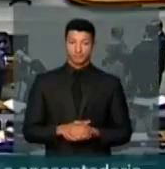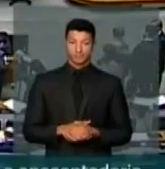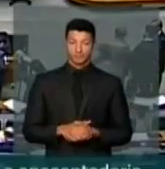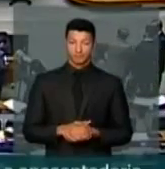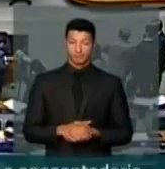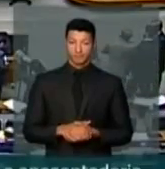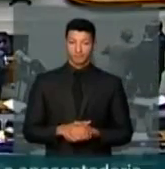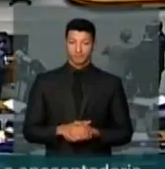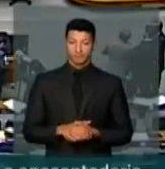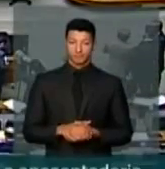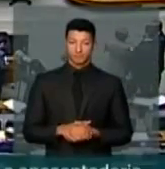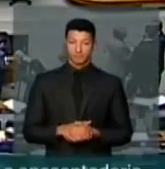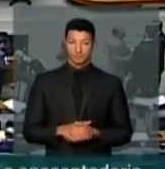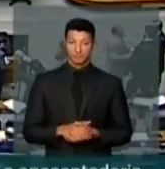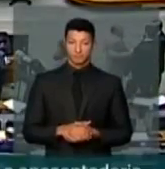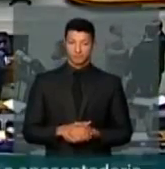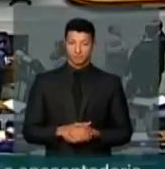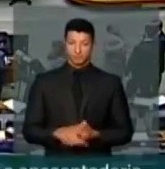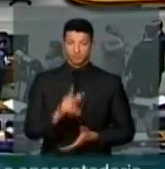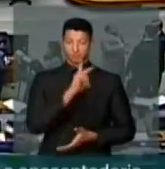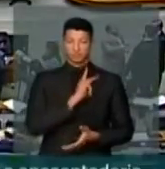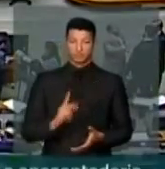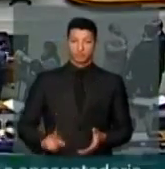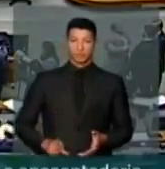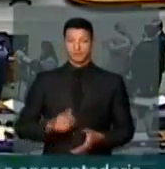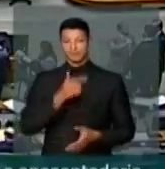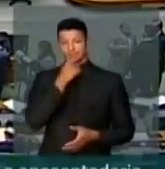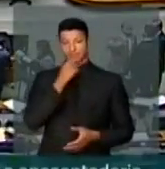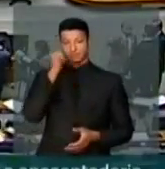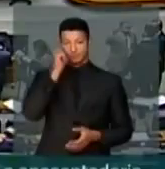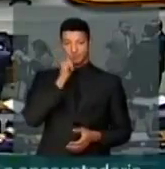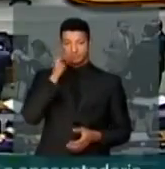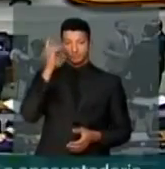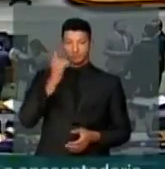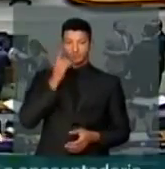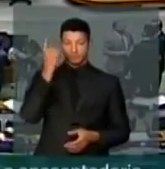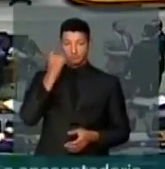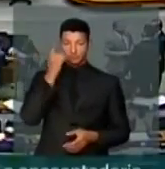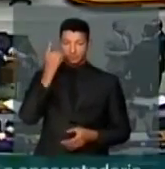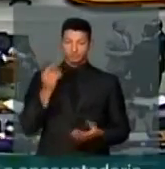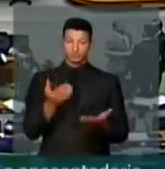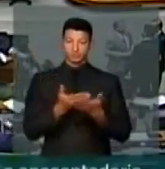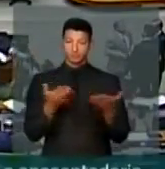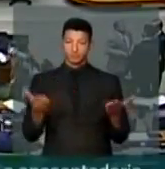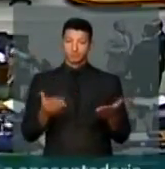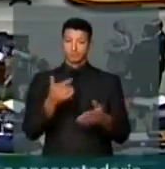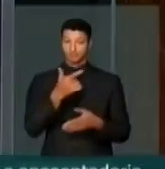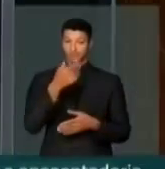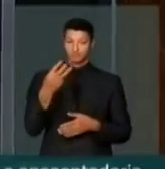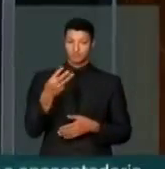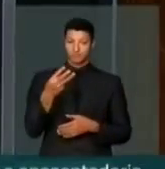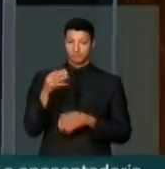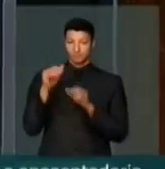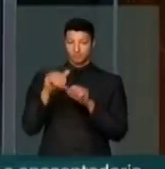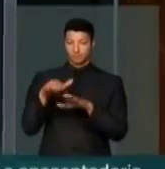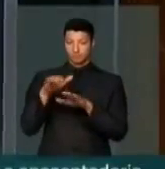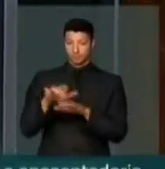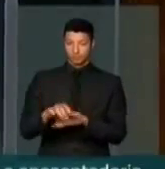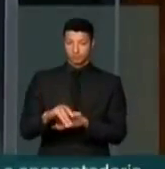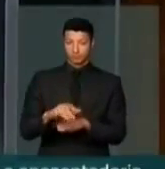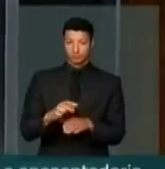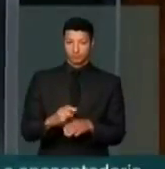Senhor presidente, senhoras parlamentares, senhores parlamentares, esse 23 de setembro